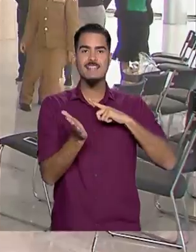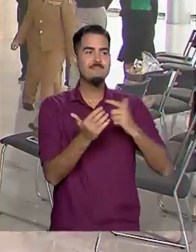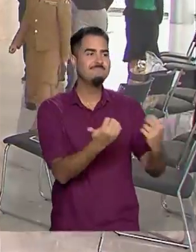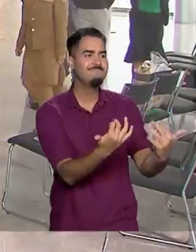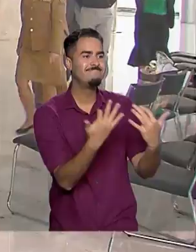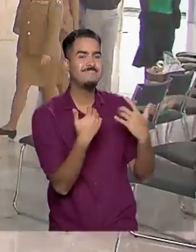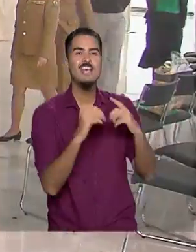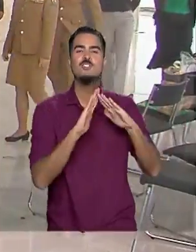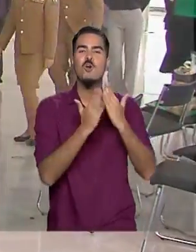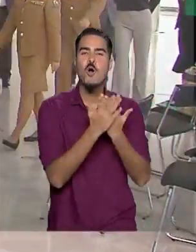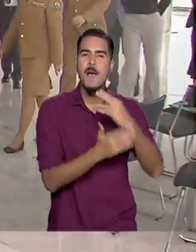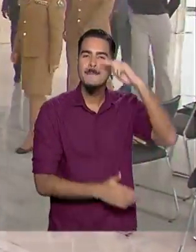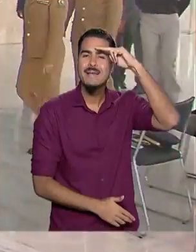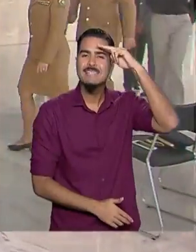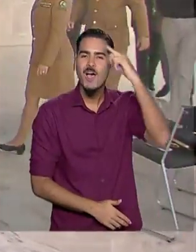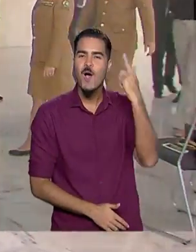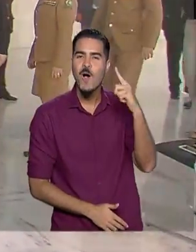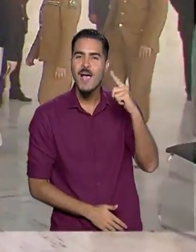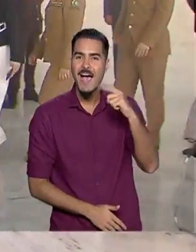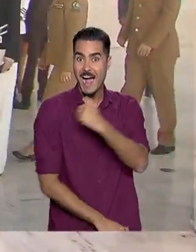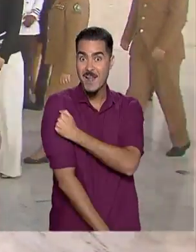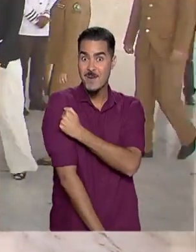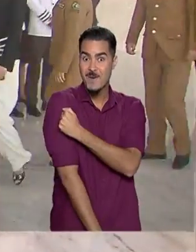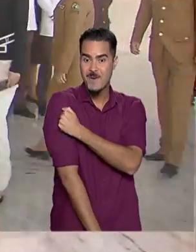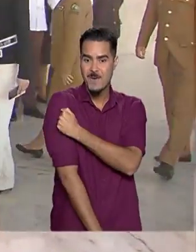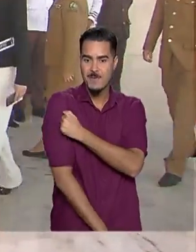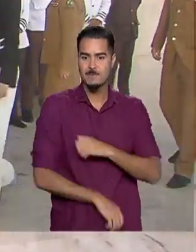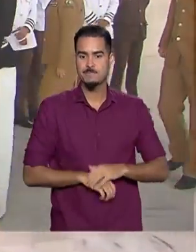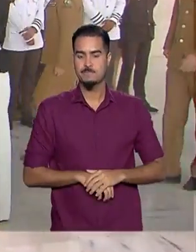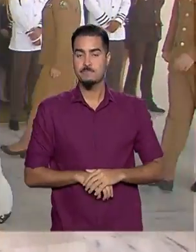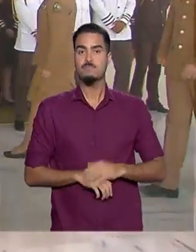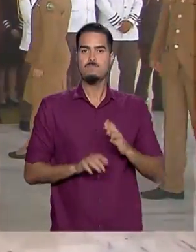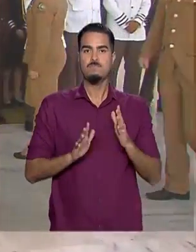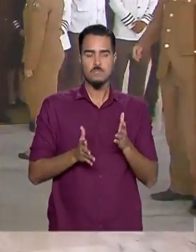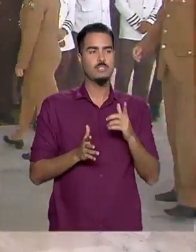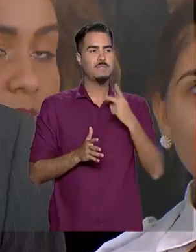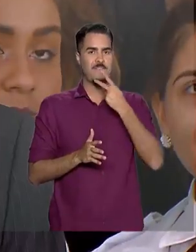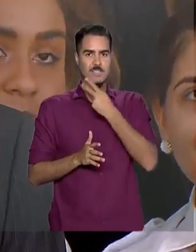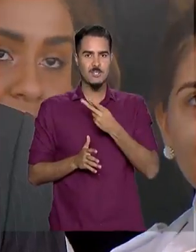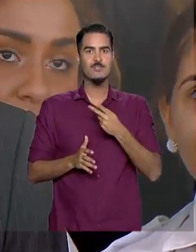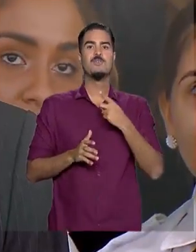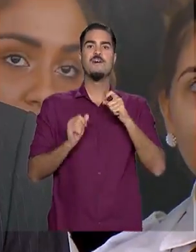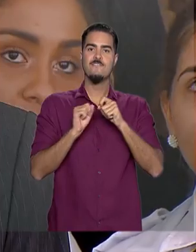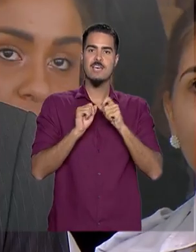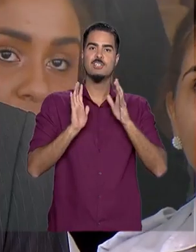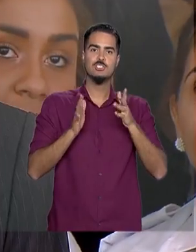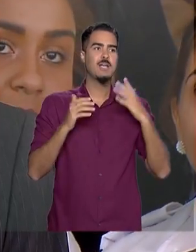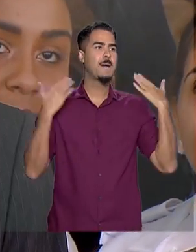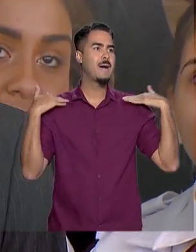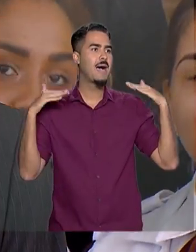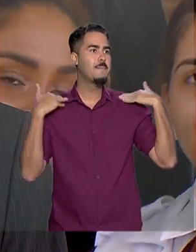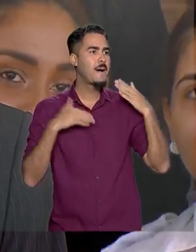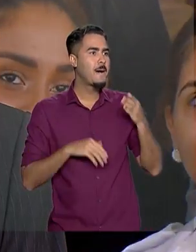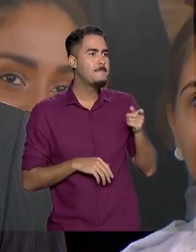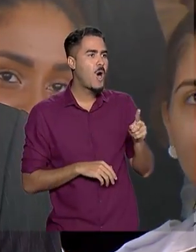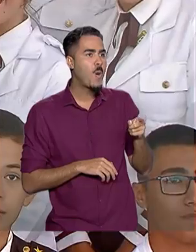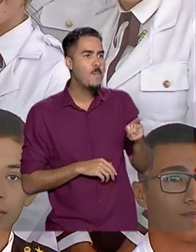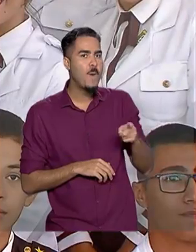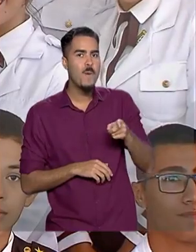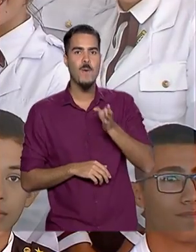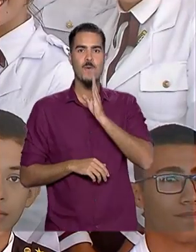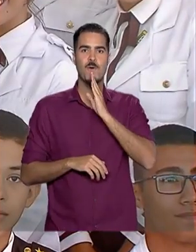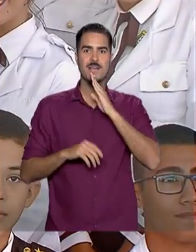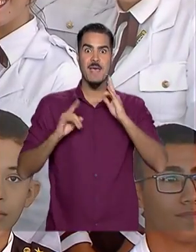Colégio Militar de Goiânia. Depois de visitar o vice-presidente, os alunos fizeram um tour para conhecer o prédio